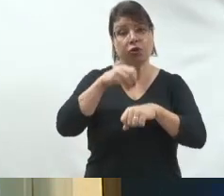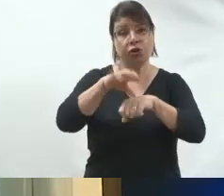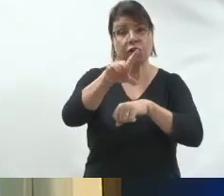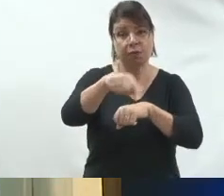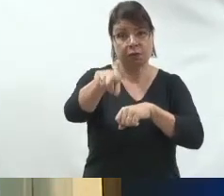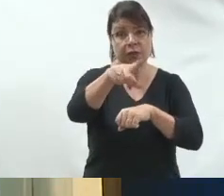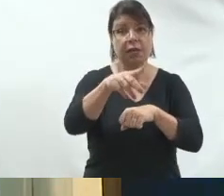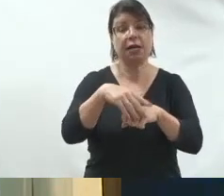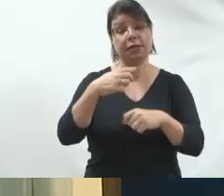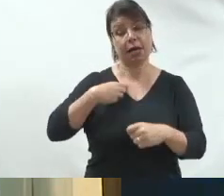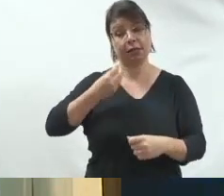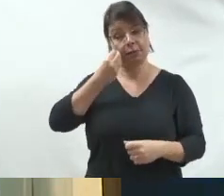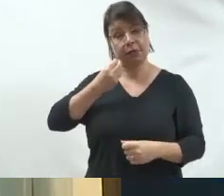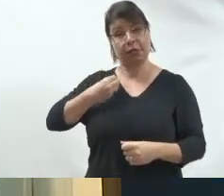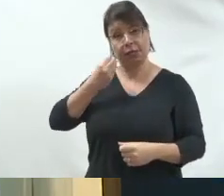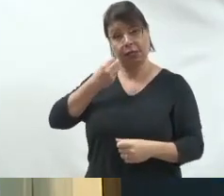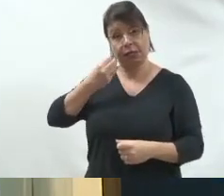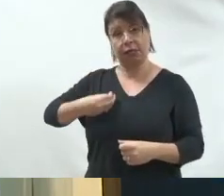vivi.